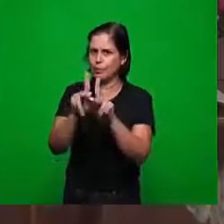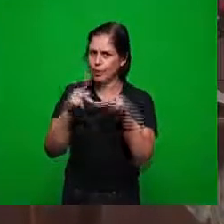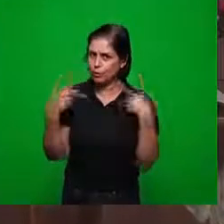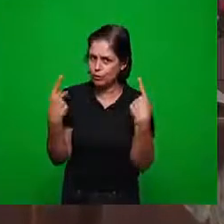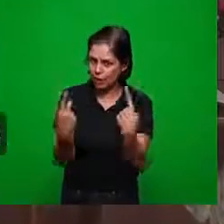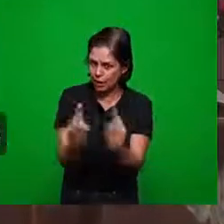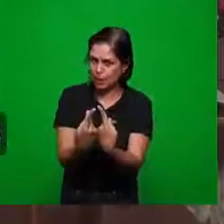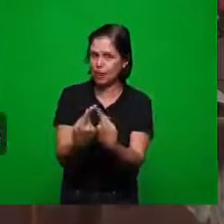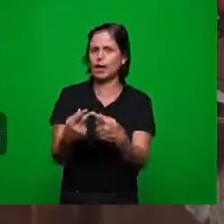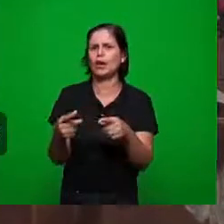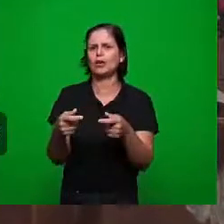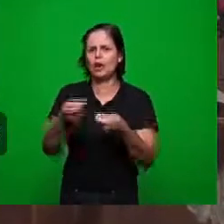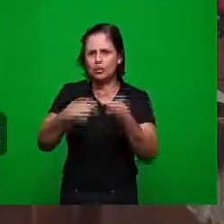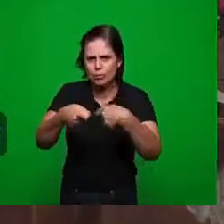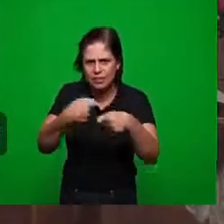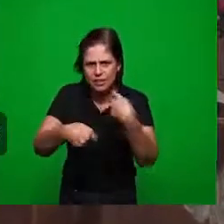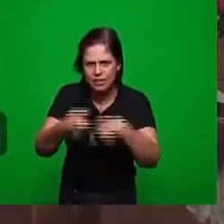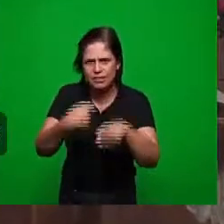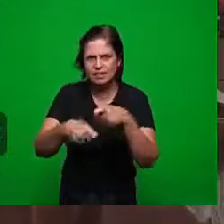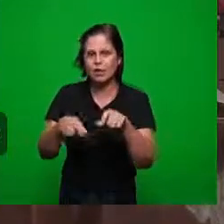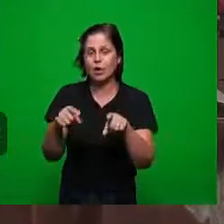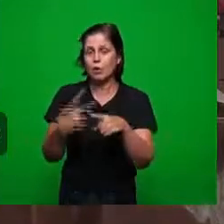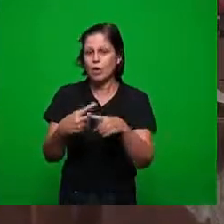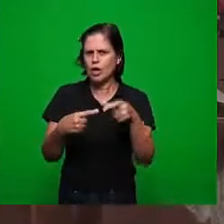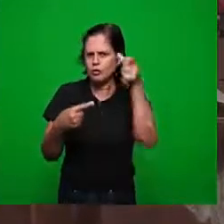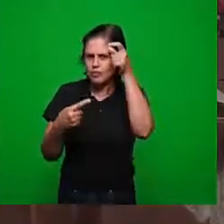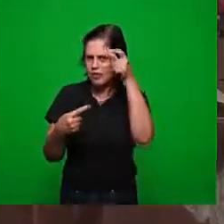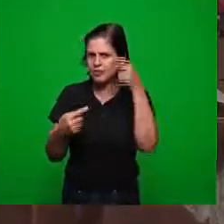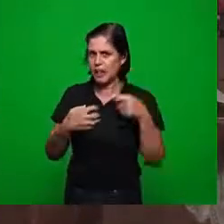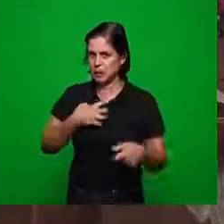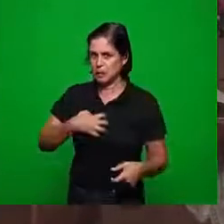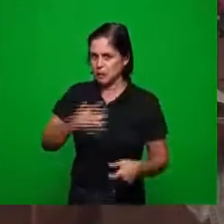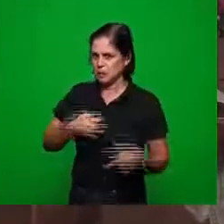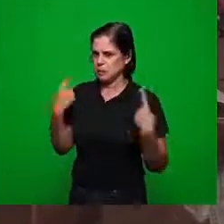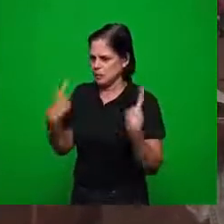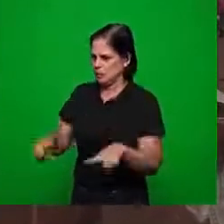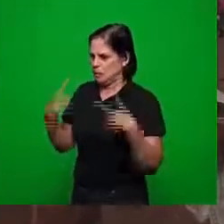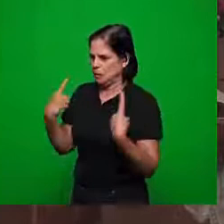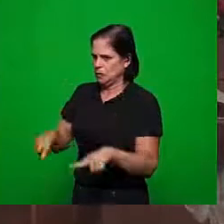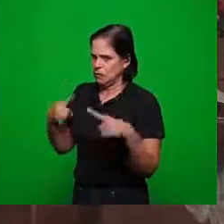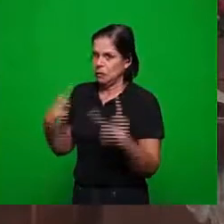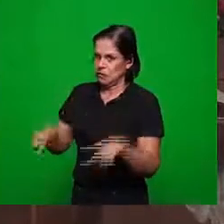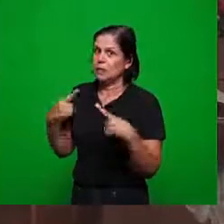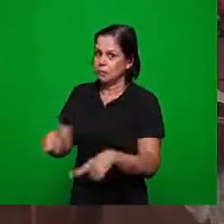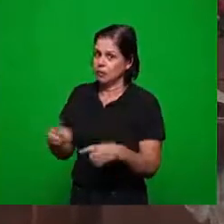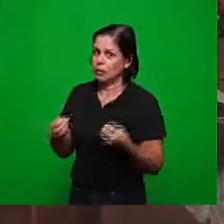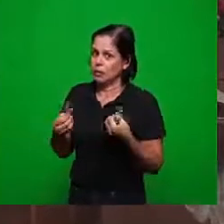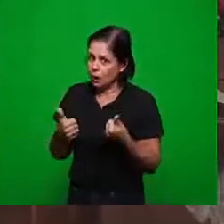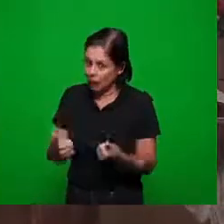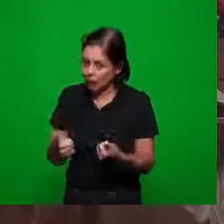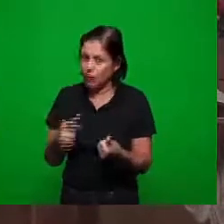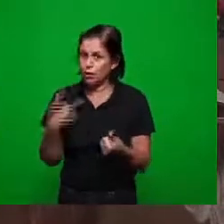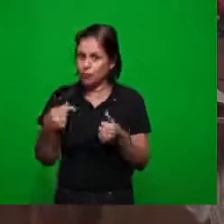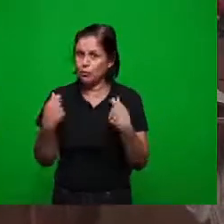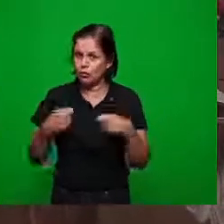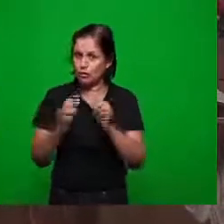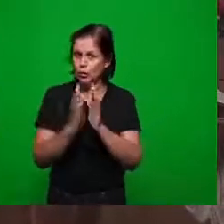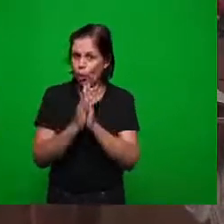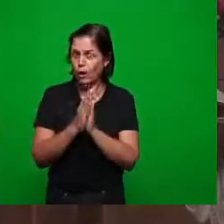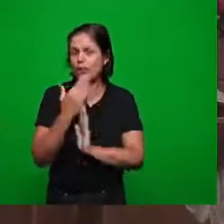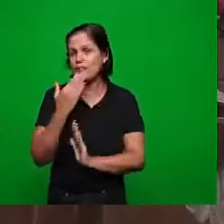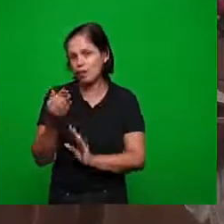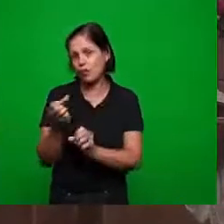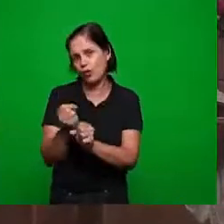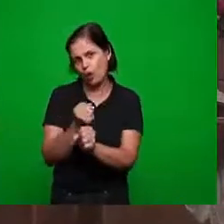para que o Senhor dê os livramentos dos ataques não estamos isentos disso e que os